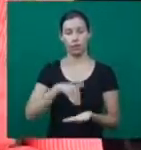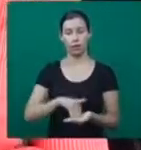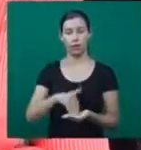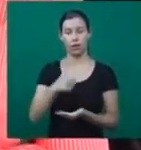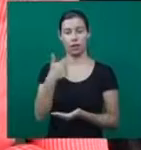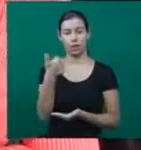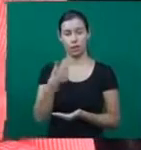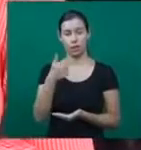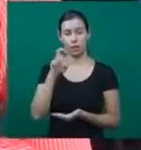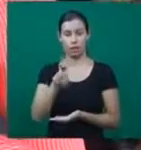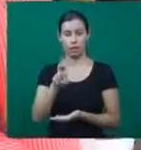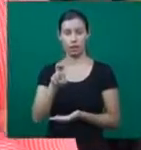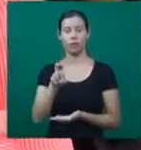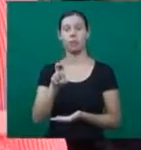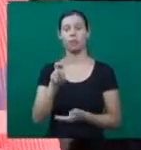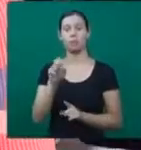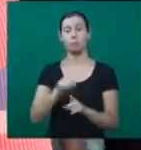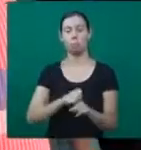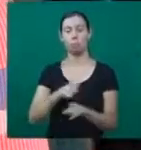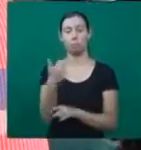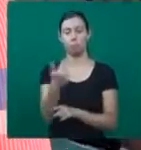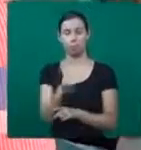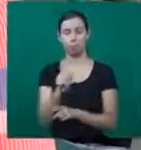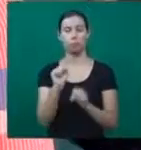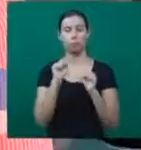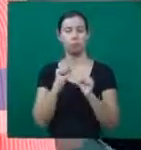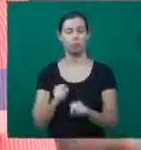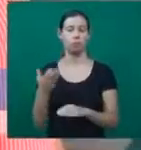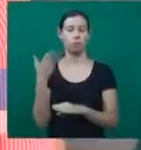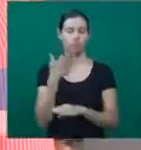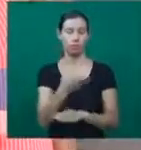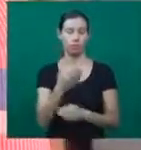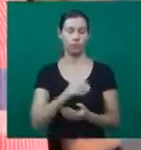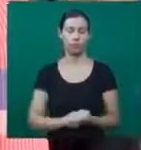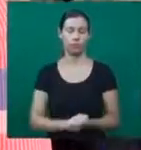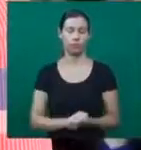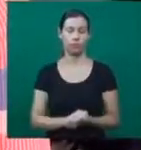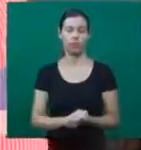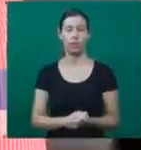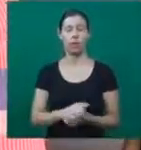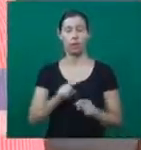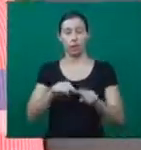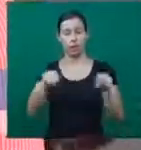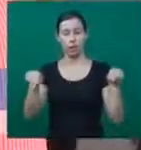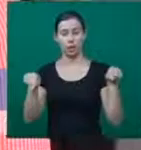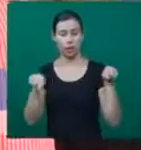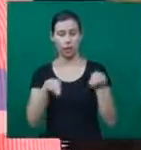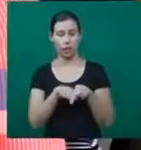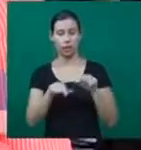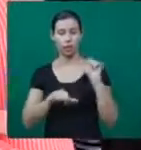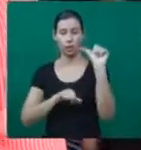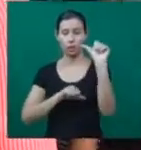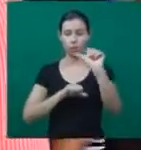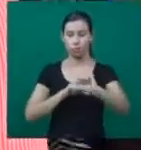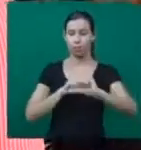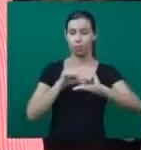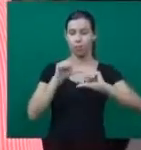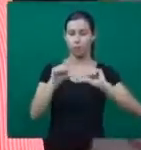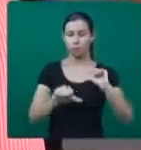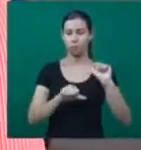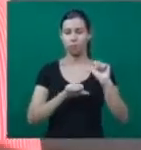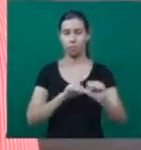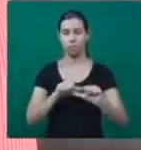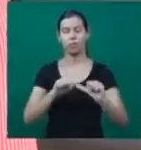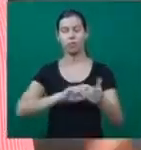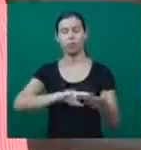11 meses. São várias atividades oferecidas e acontece por rodízio. A cada 40 minutos, muda a